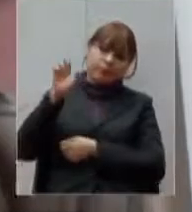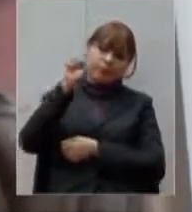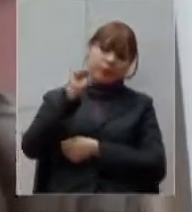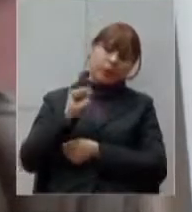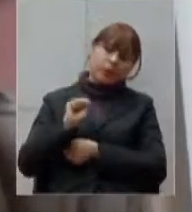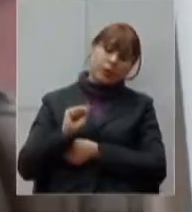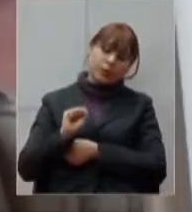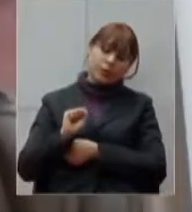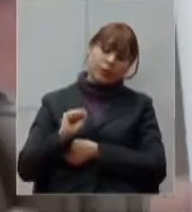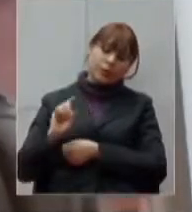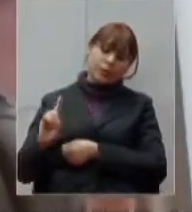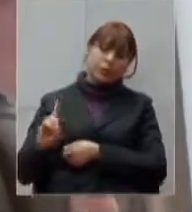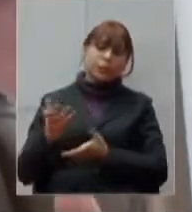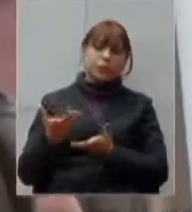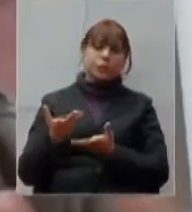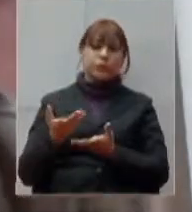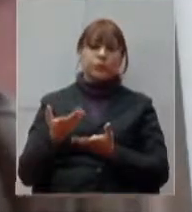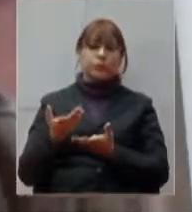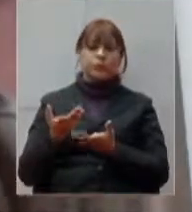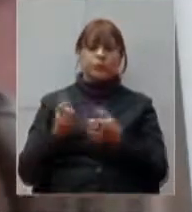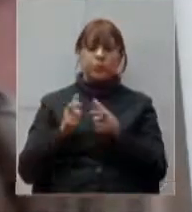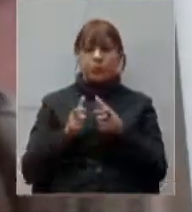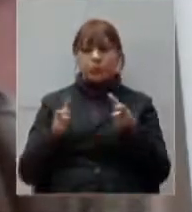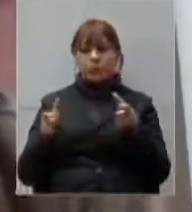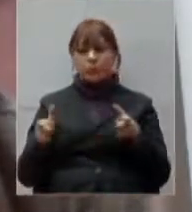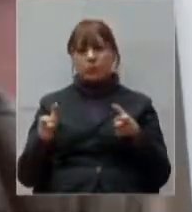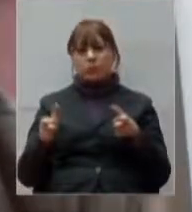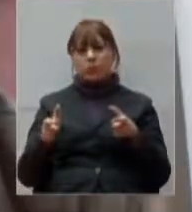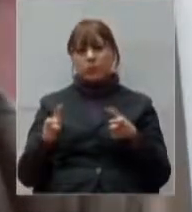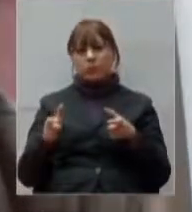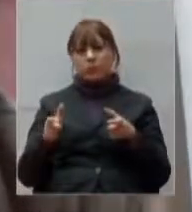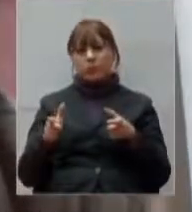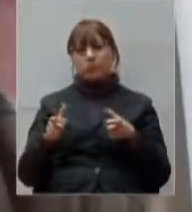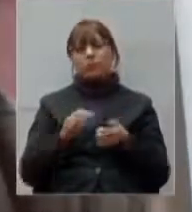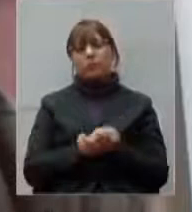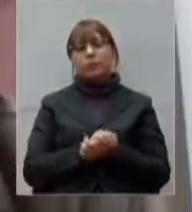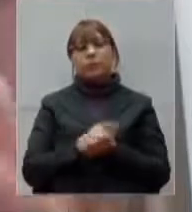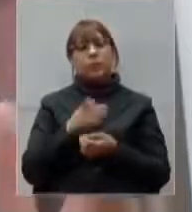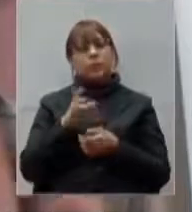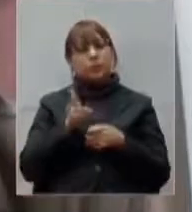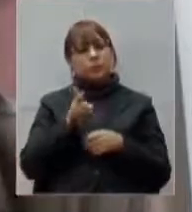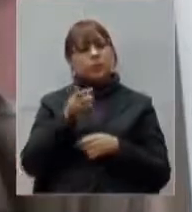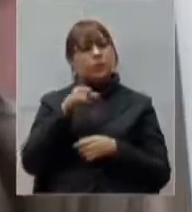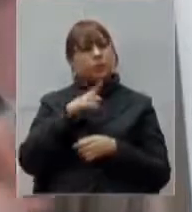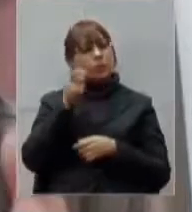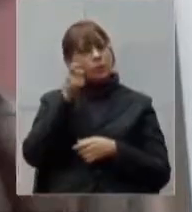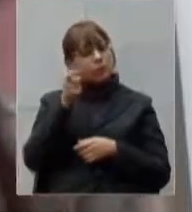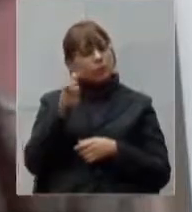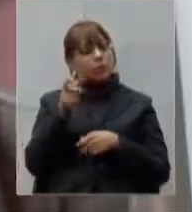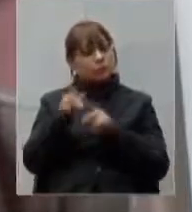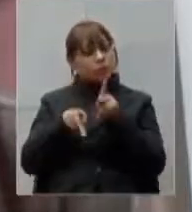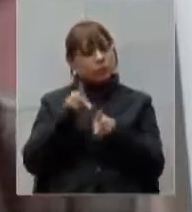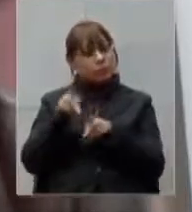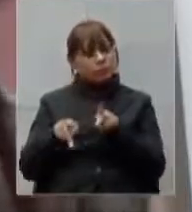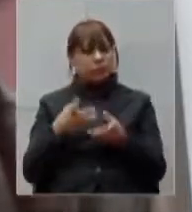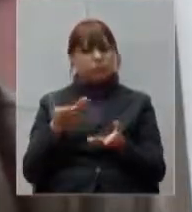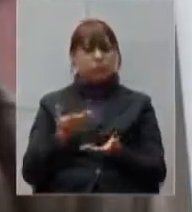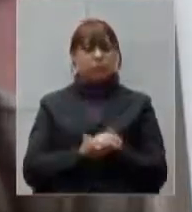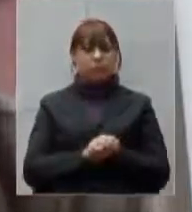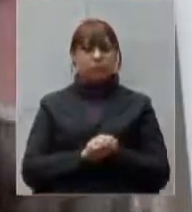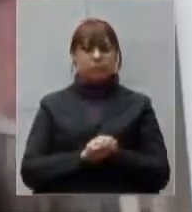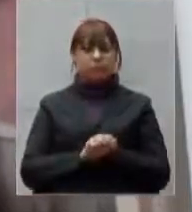nessa perspectiva de ampliação e sempre preservando o interesse público com relação aos próprios recursos